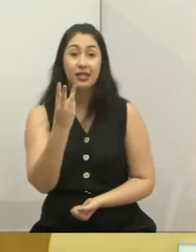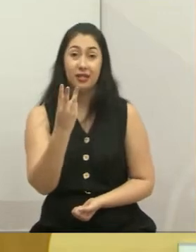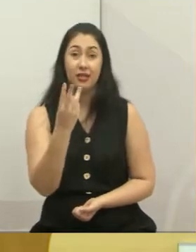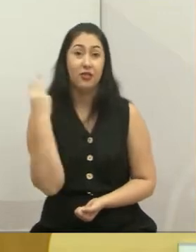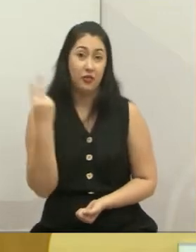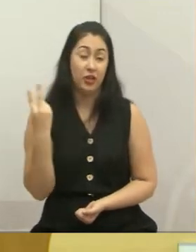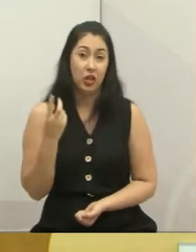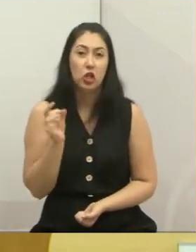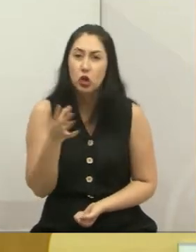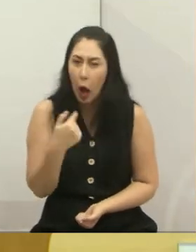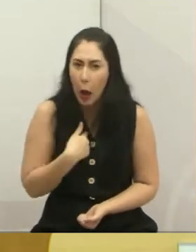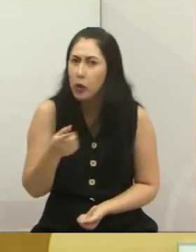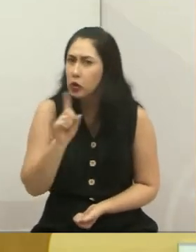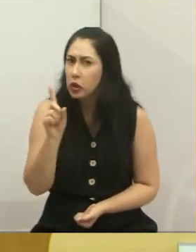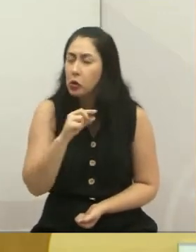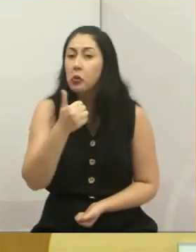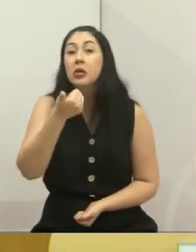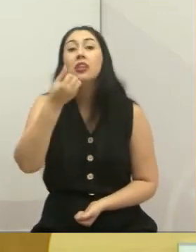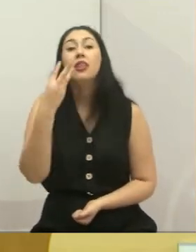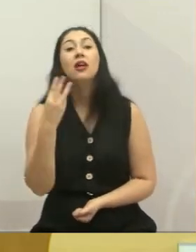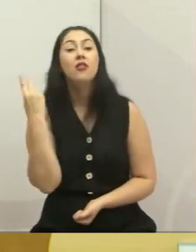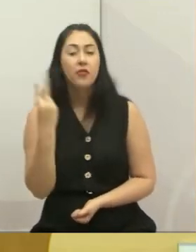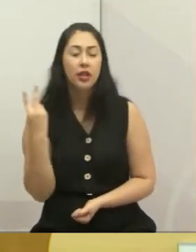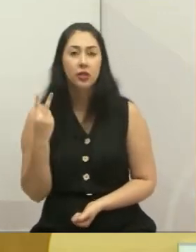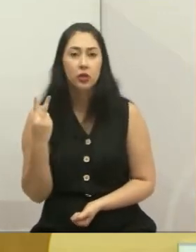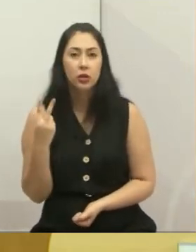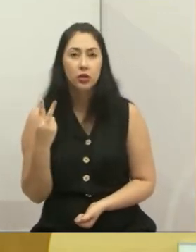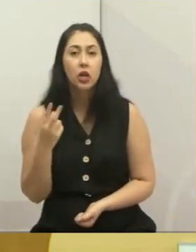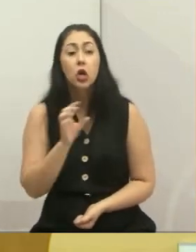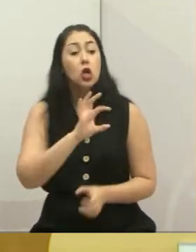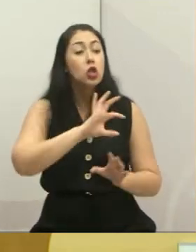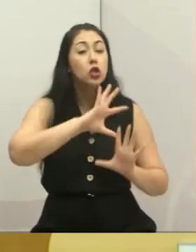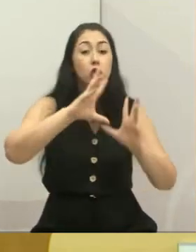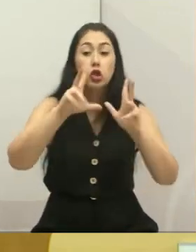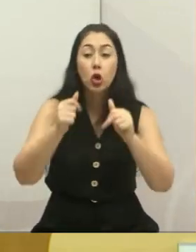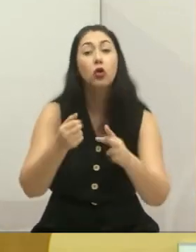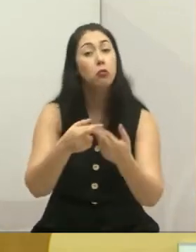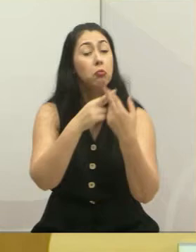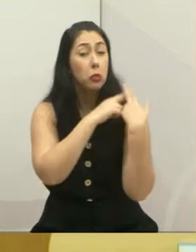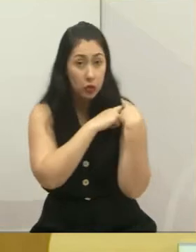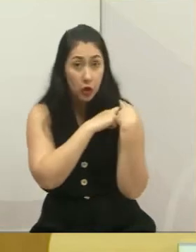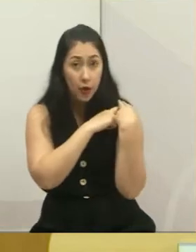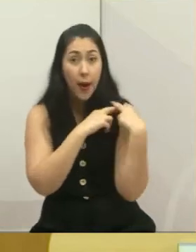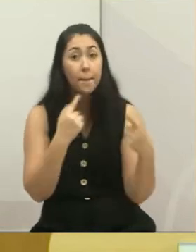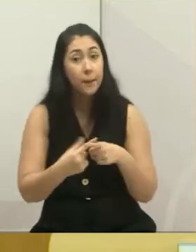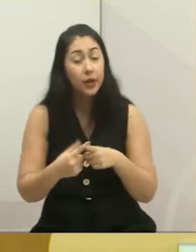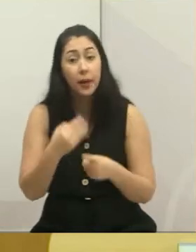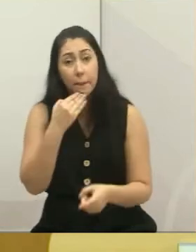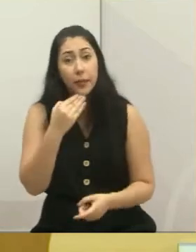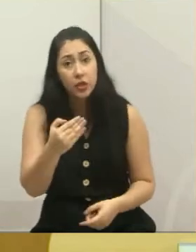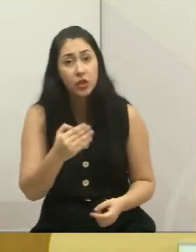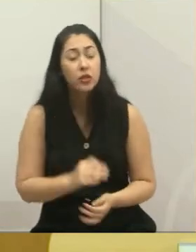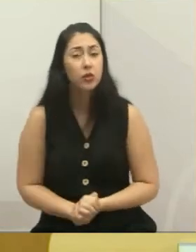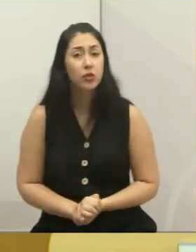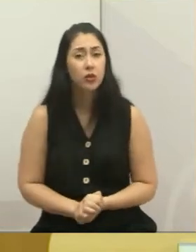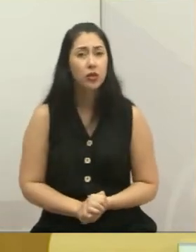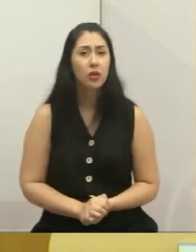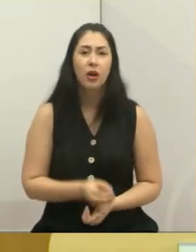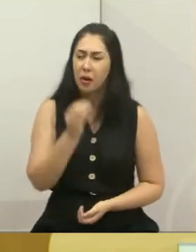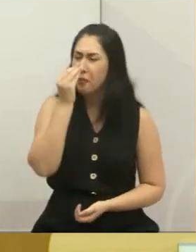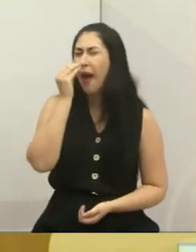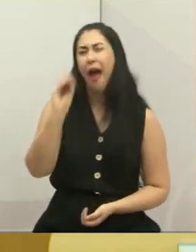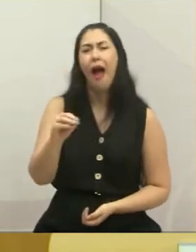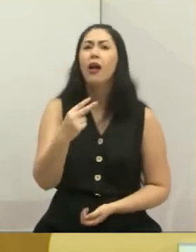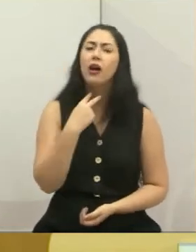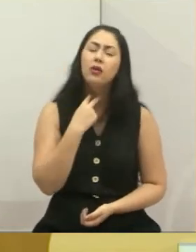Não foi só eu que estou pedindo. Eles também têm responsabilidade que eles votaram pedindo informação. Não faça isso com a população do Parque